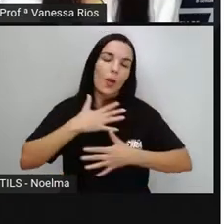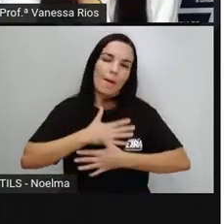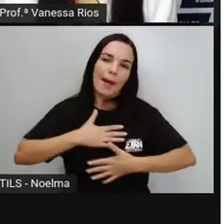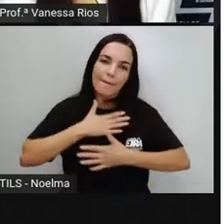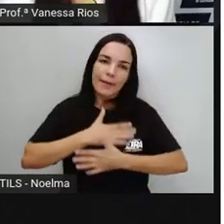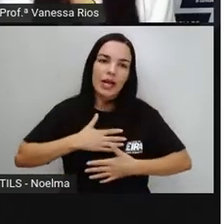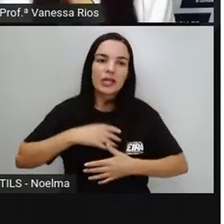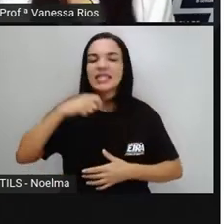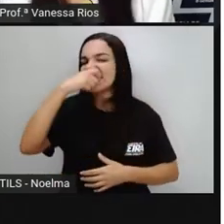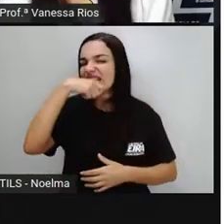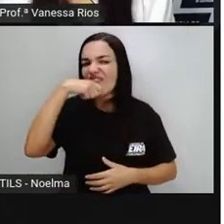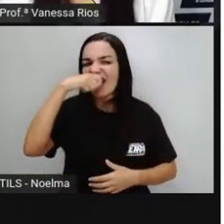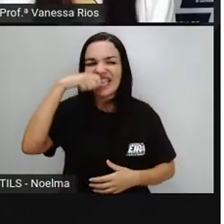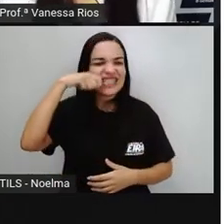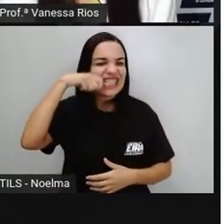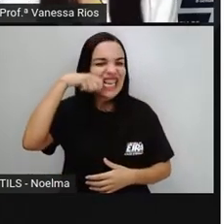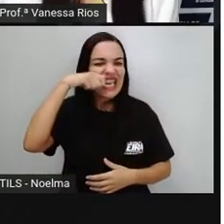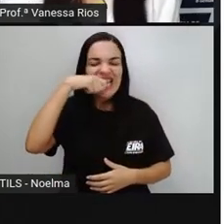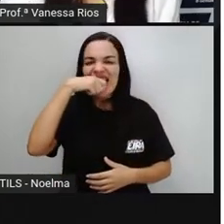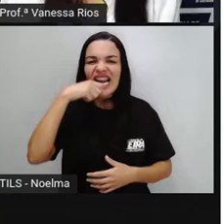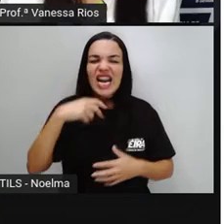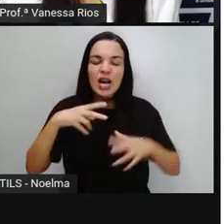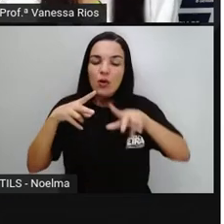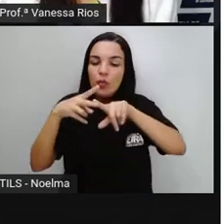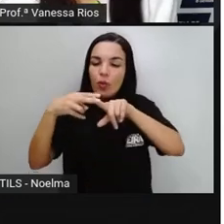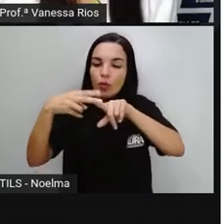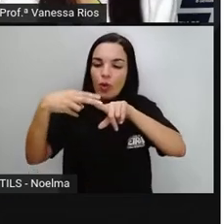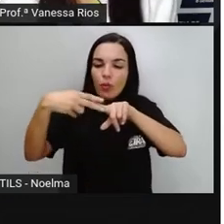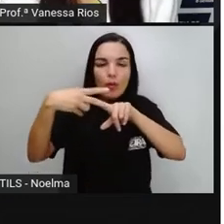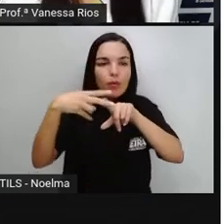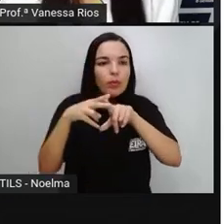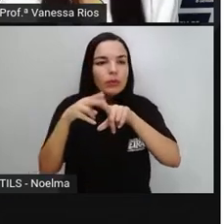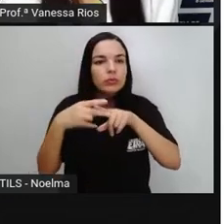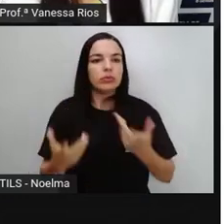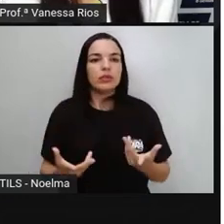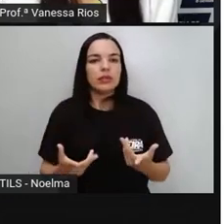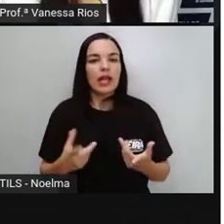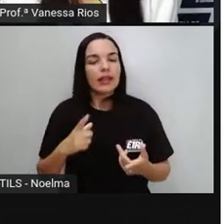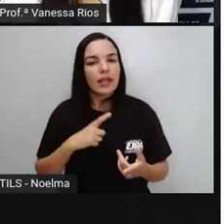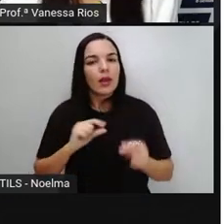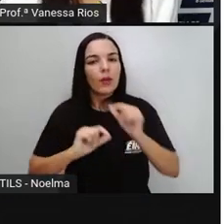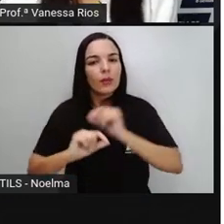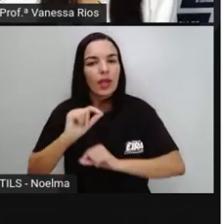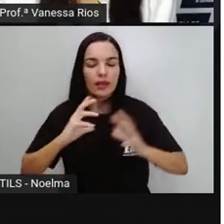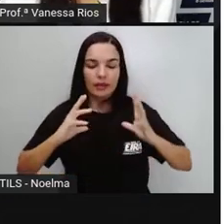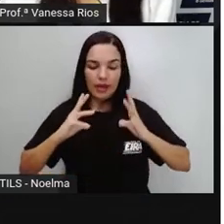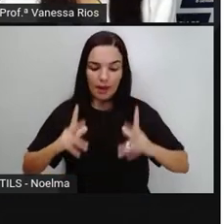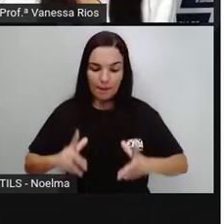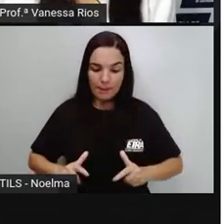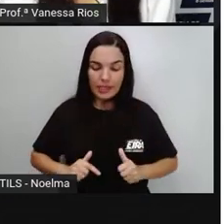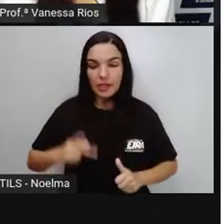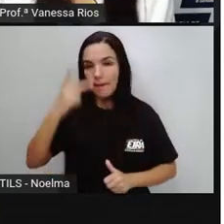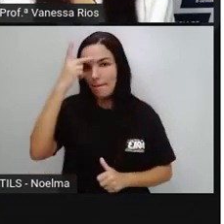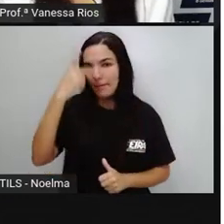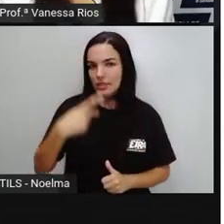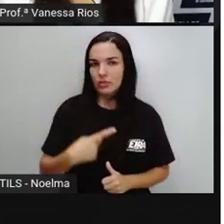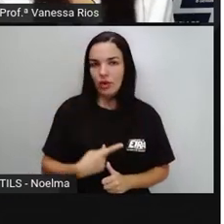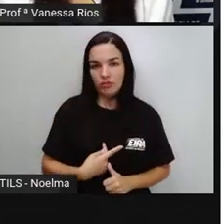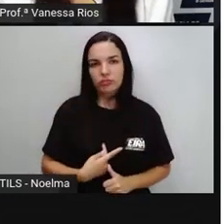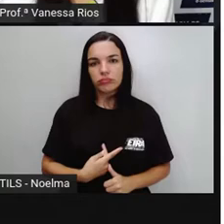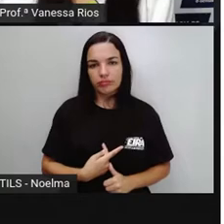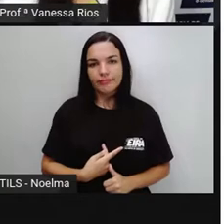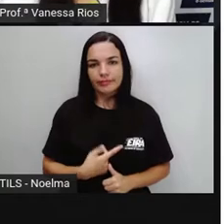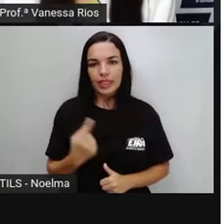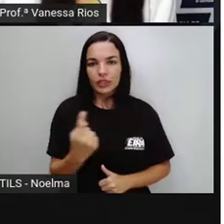banho Escovar os dentes Cortar as unhas Essas aí São ações De higiene Individual